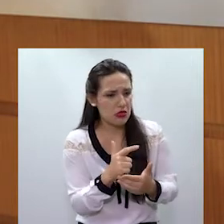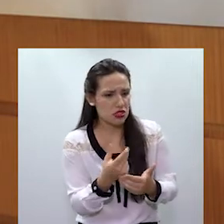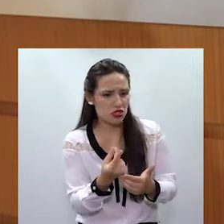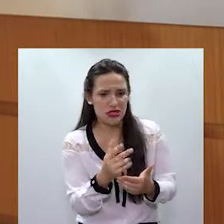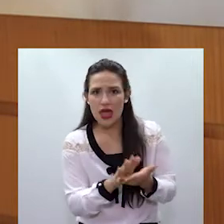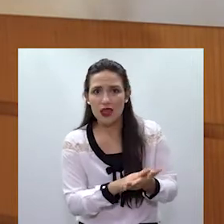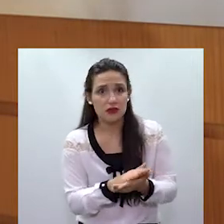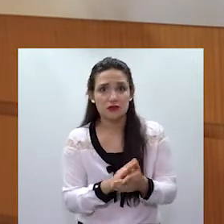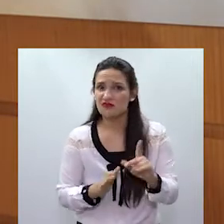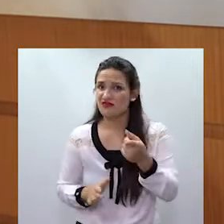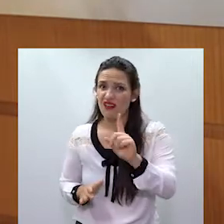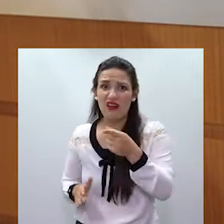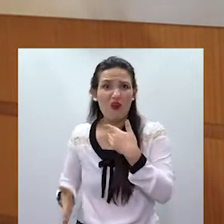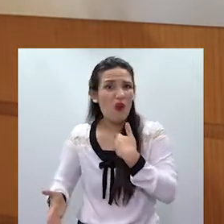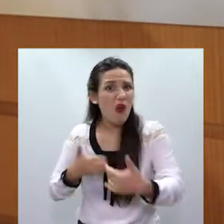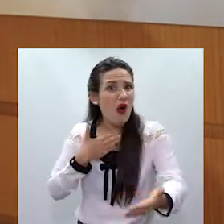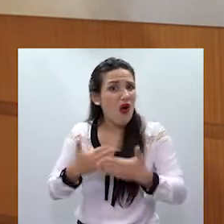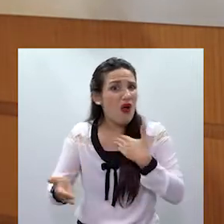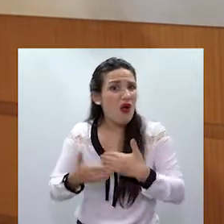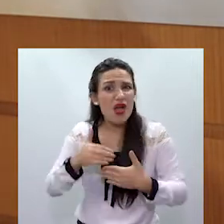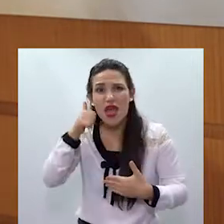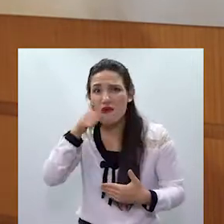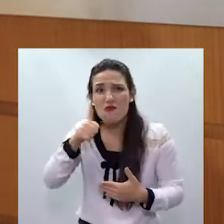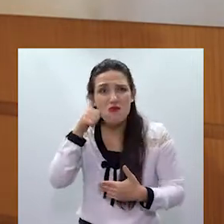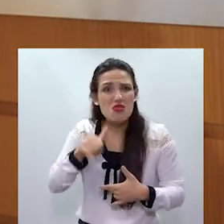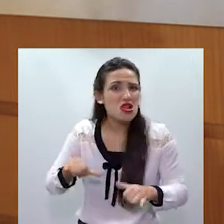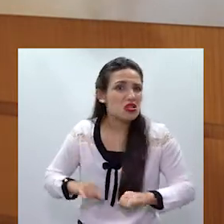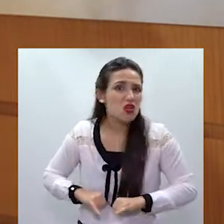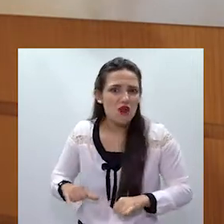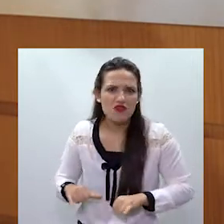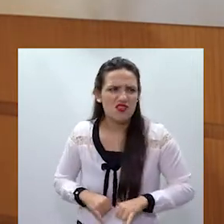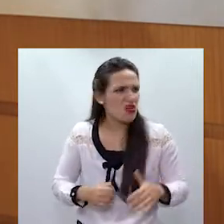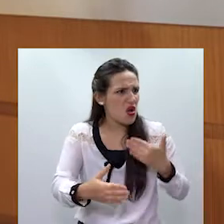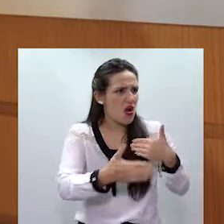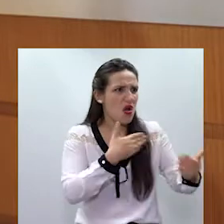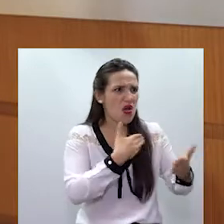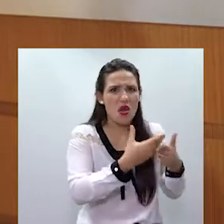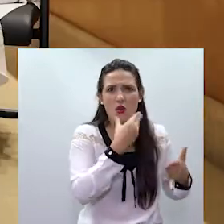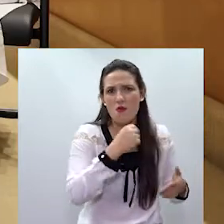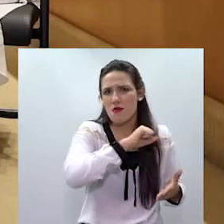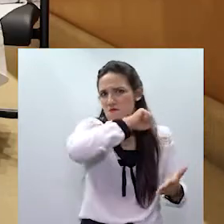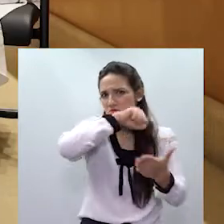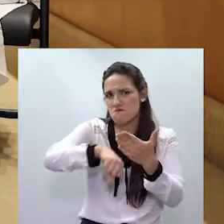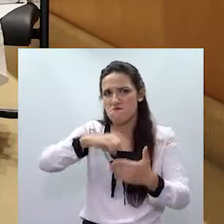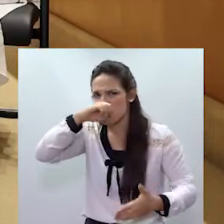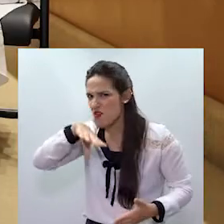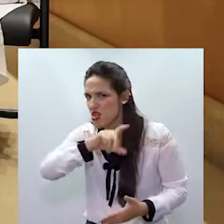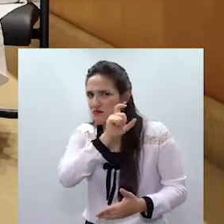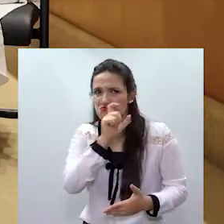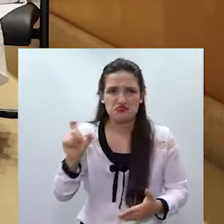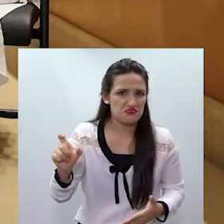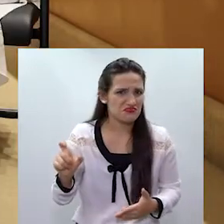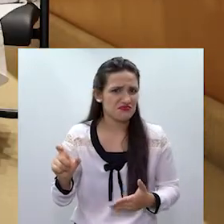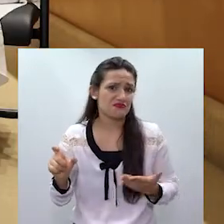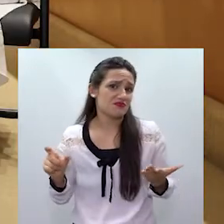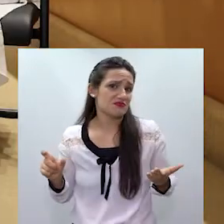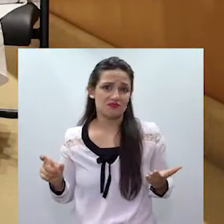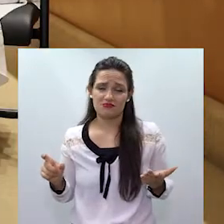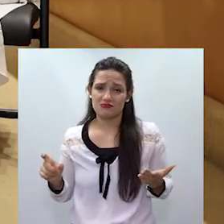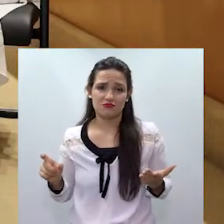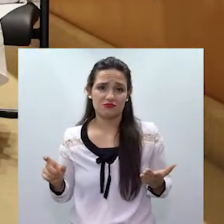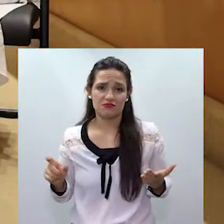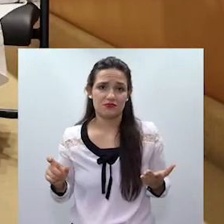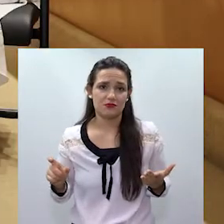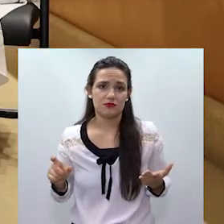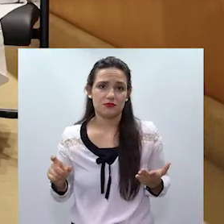violência que atinge todas as mulheres e todos os tipos de homem. Para ser vítima de violência doméstica, basta se